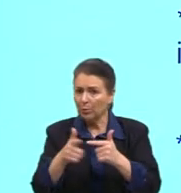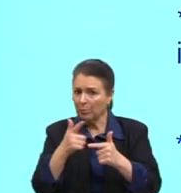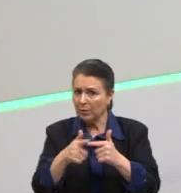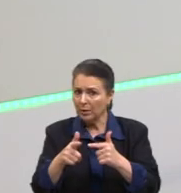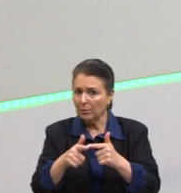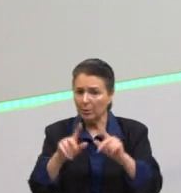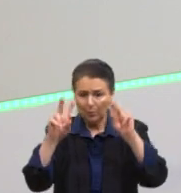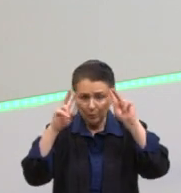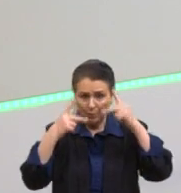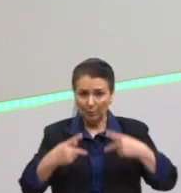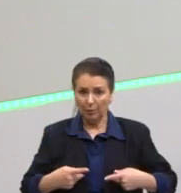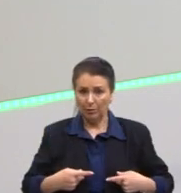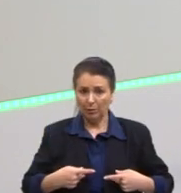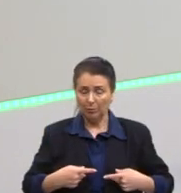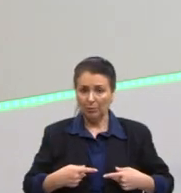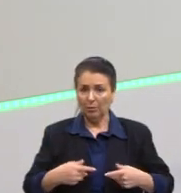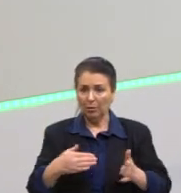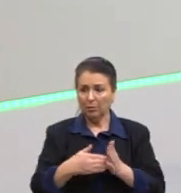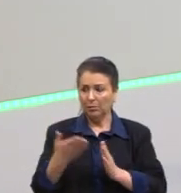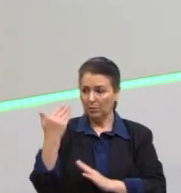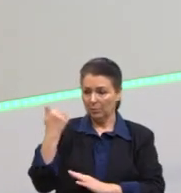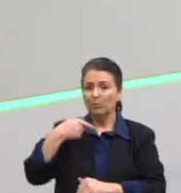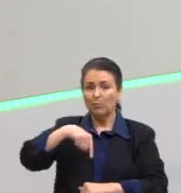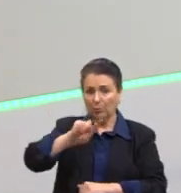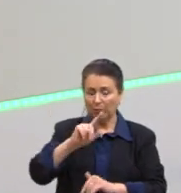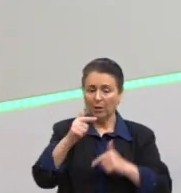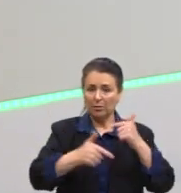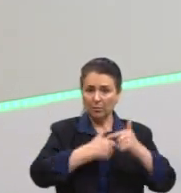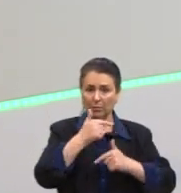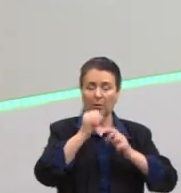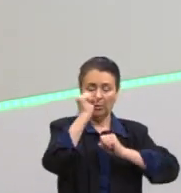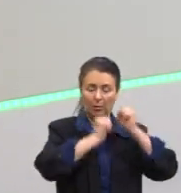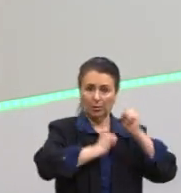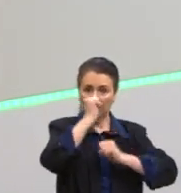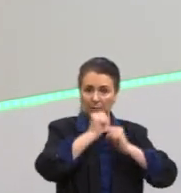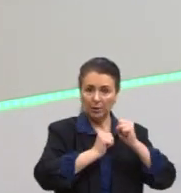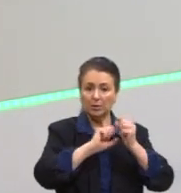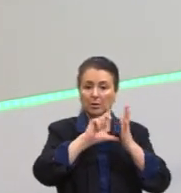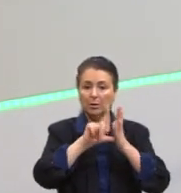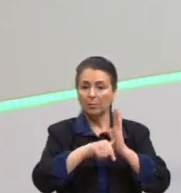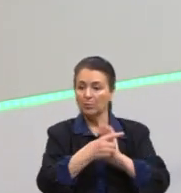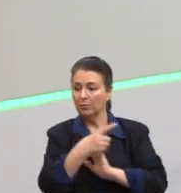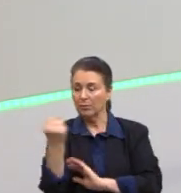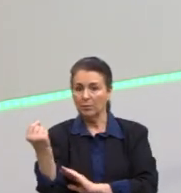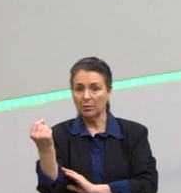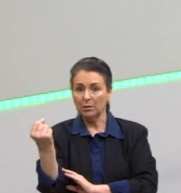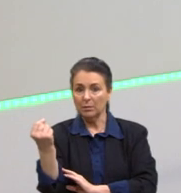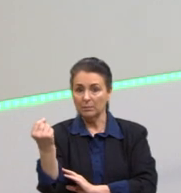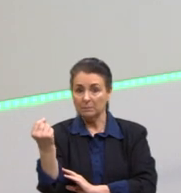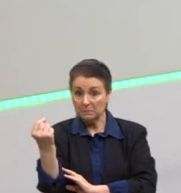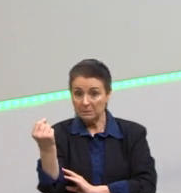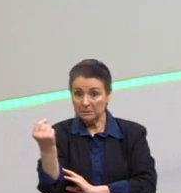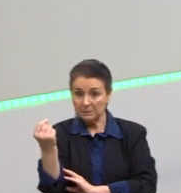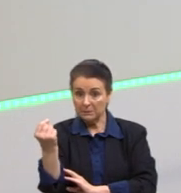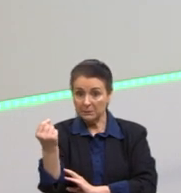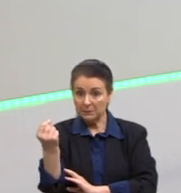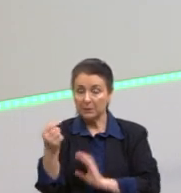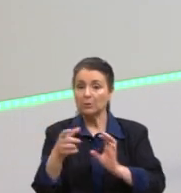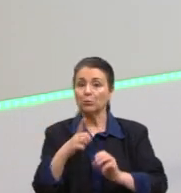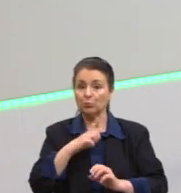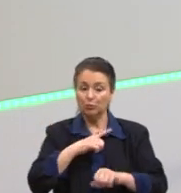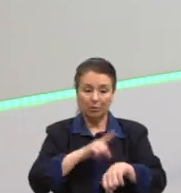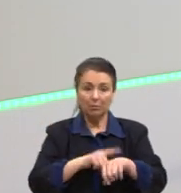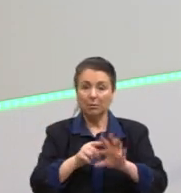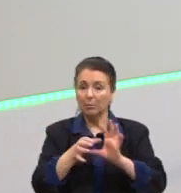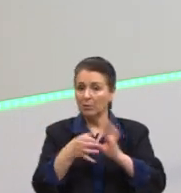Até algum tempo atrás, o camarada ia para a empresa, cumpria o seu horário na empresa, e a partir daí estava com o seu tempo liberado. E